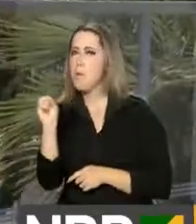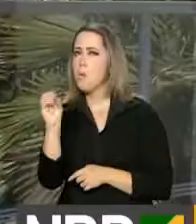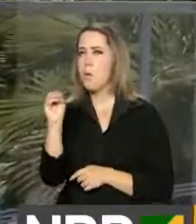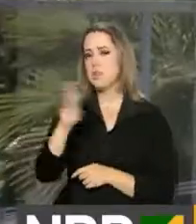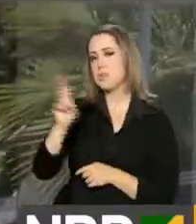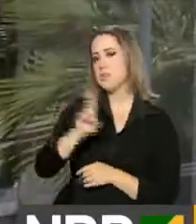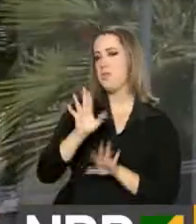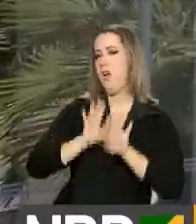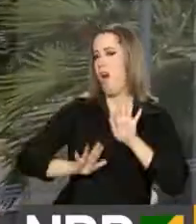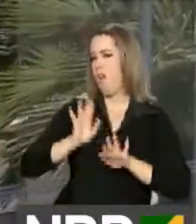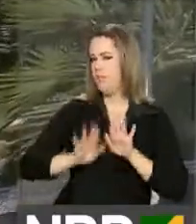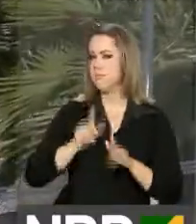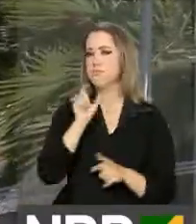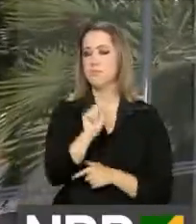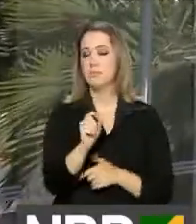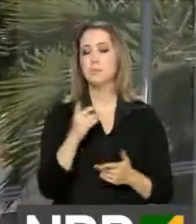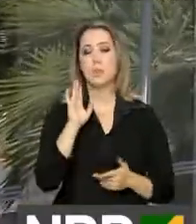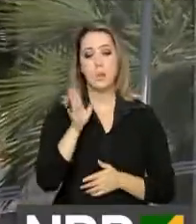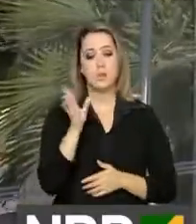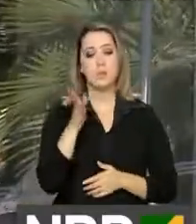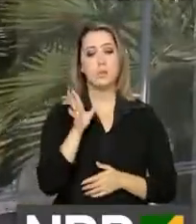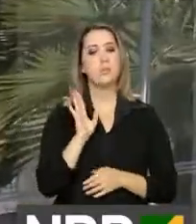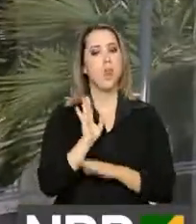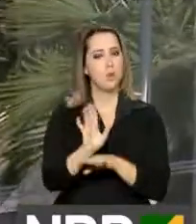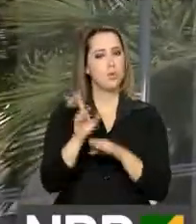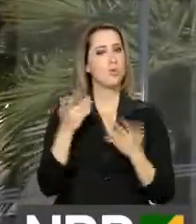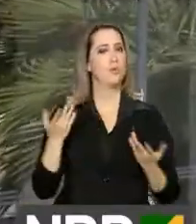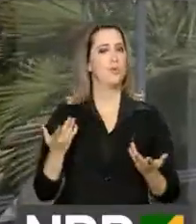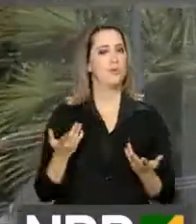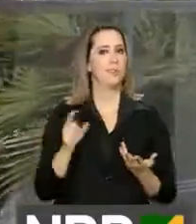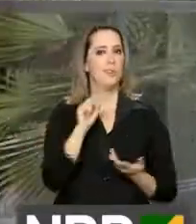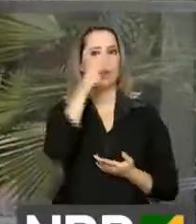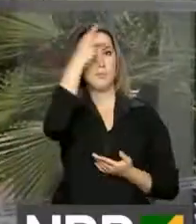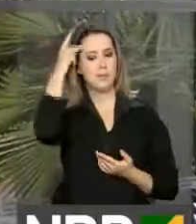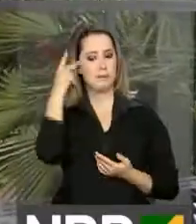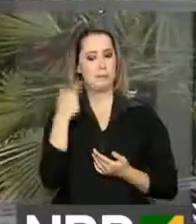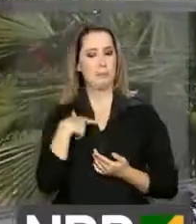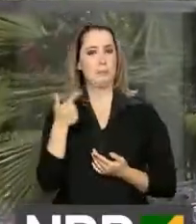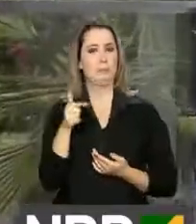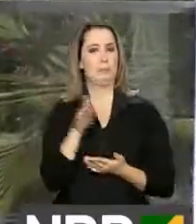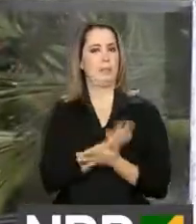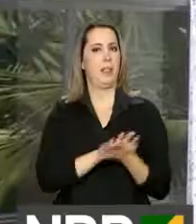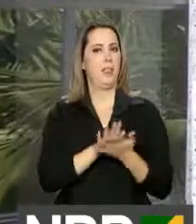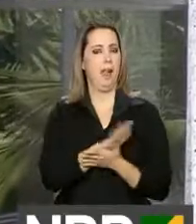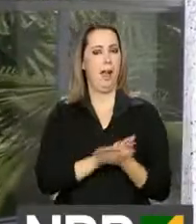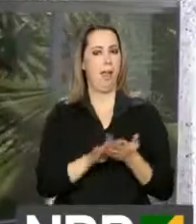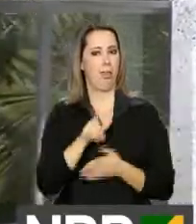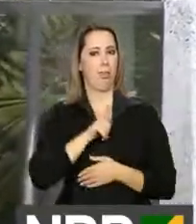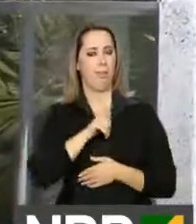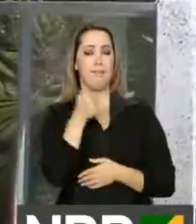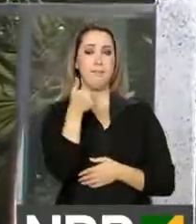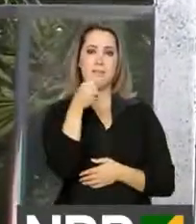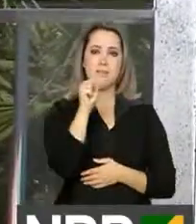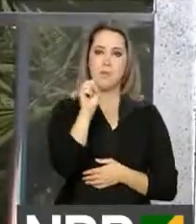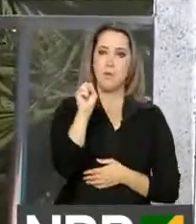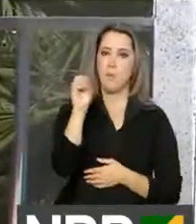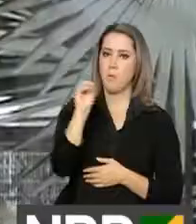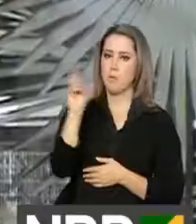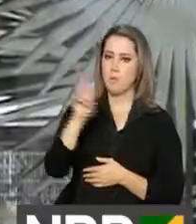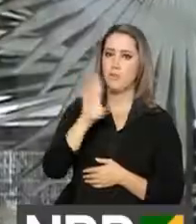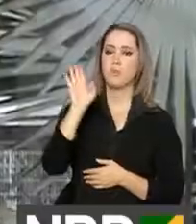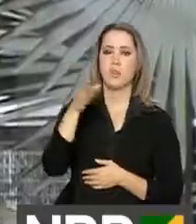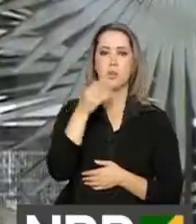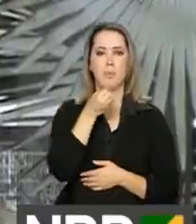alguma coisinha, que já é um adianto, para quem está sem ter R$.800, já é uma coisinha boa.